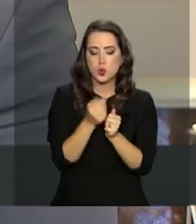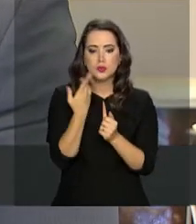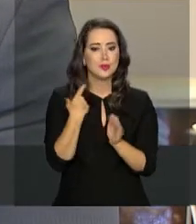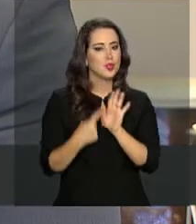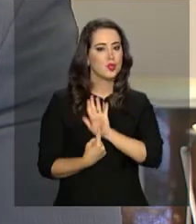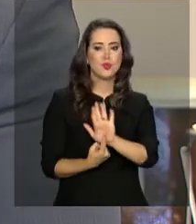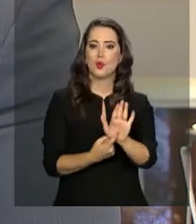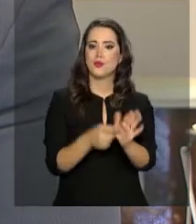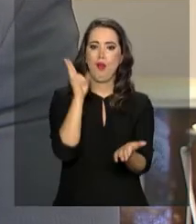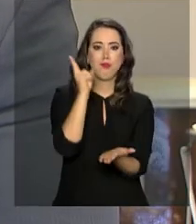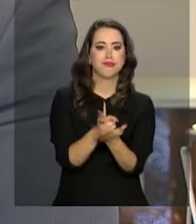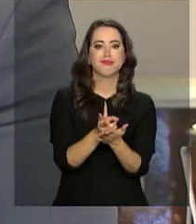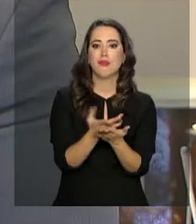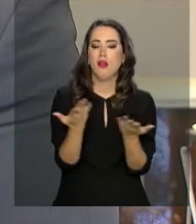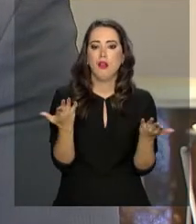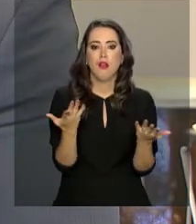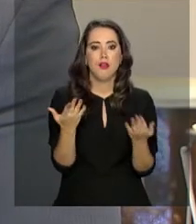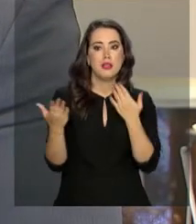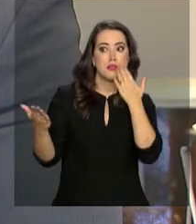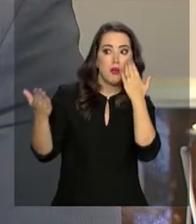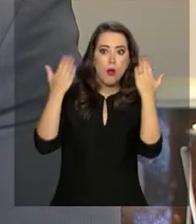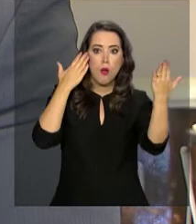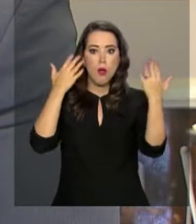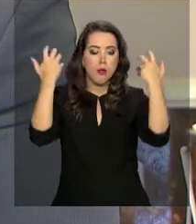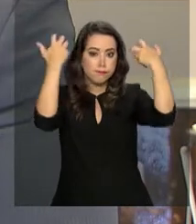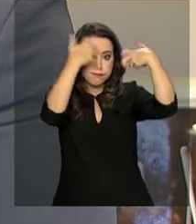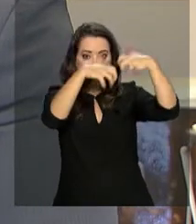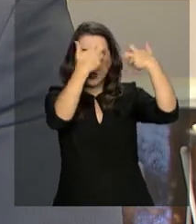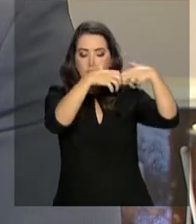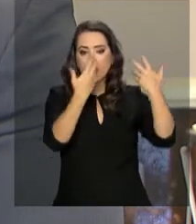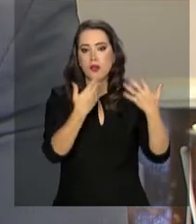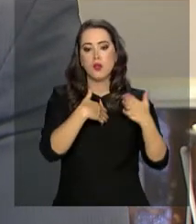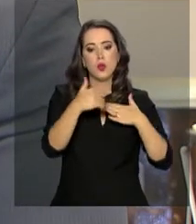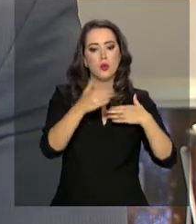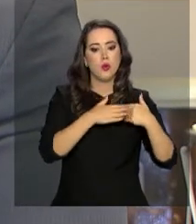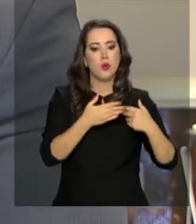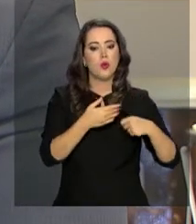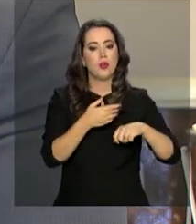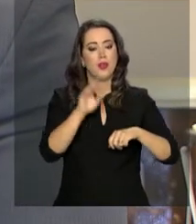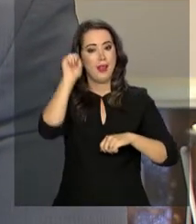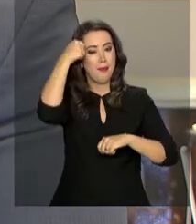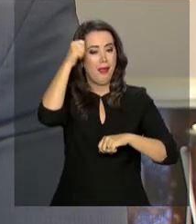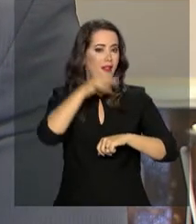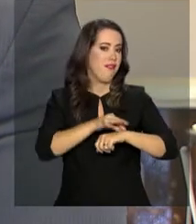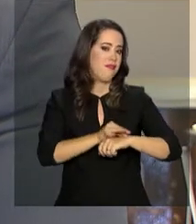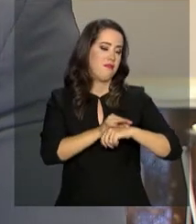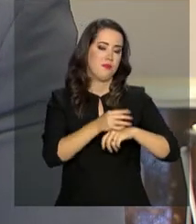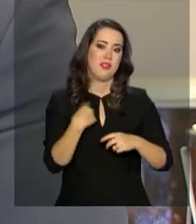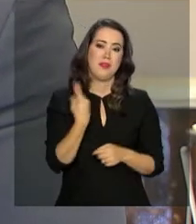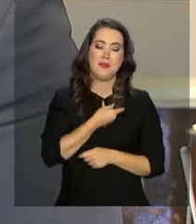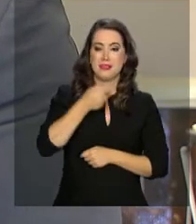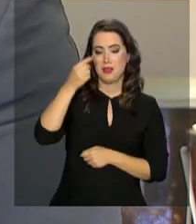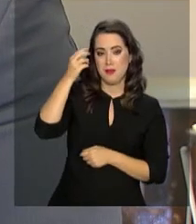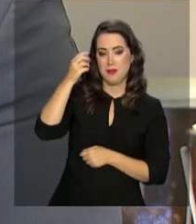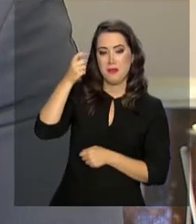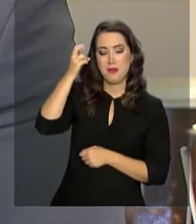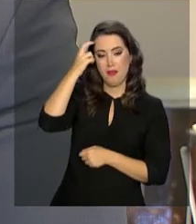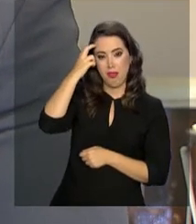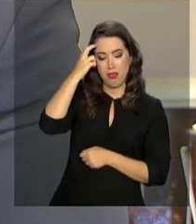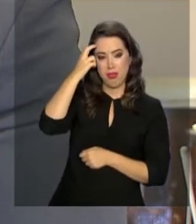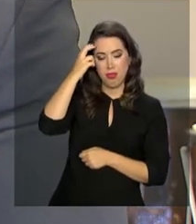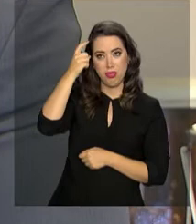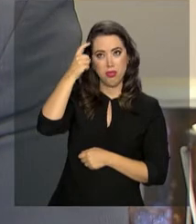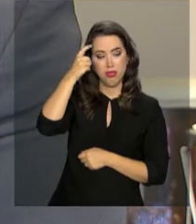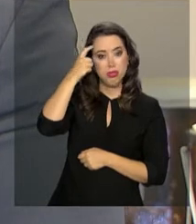o óbvio, que o intelecto, capacidade de inteligência dependia da minha cor da pele. Que a minha inteligência era a mesma